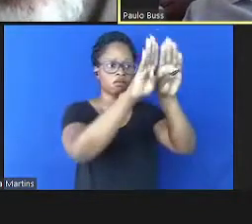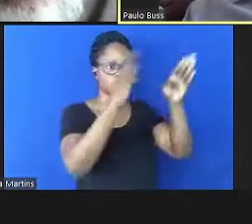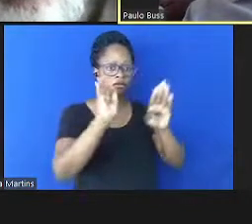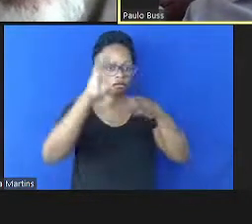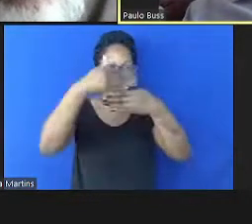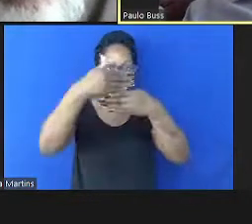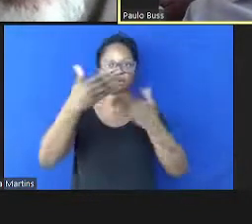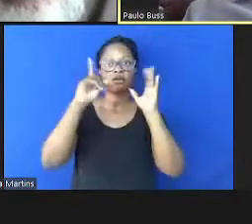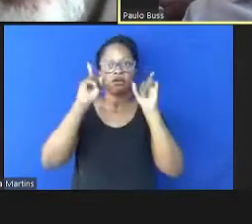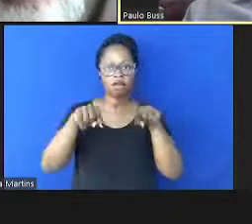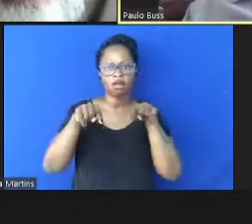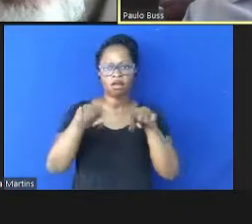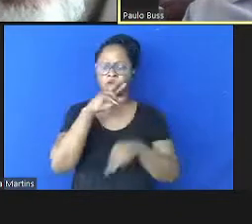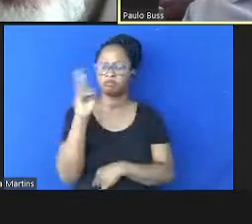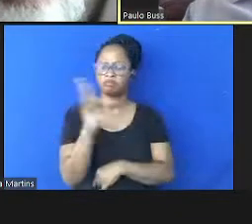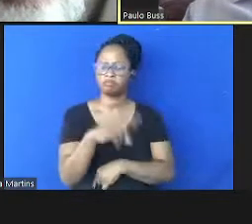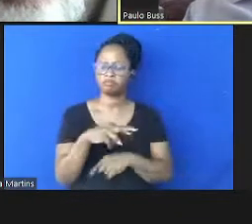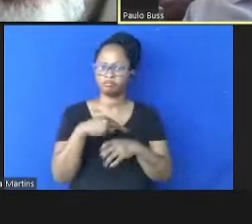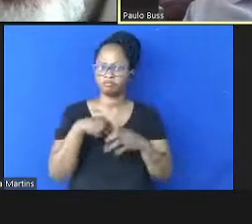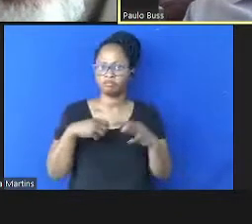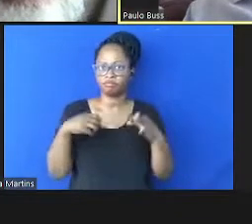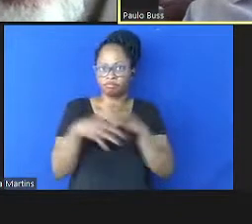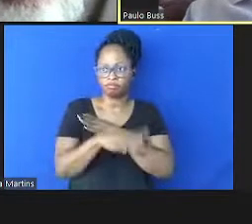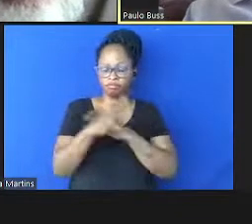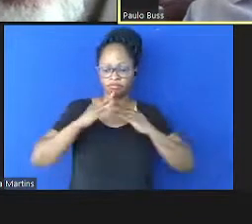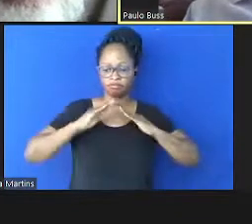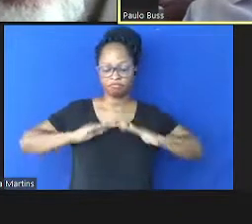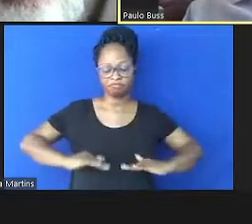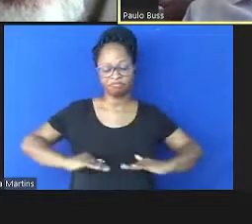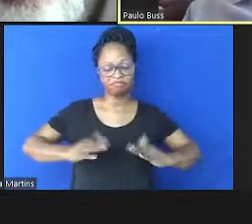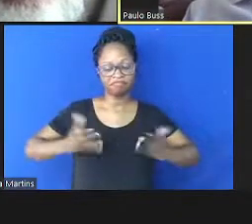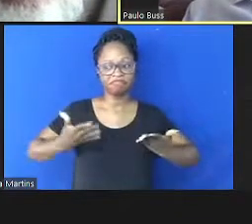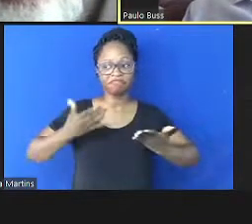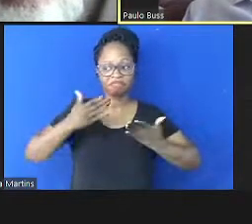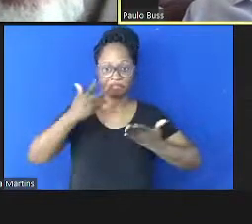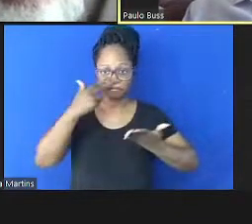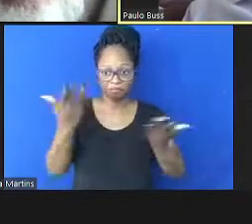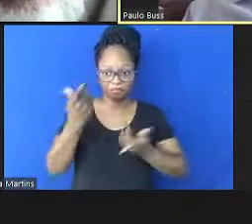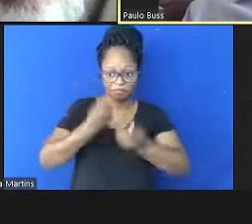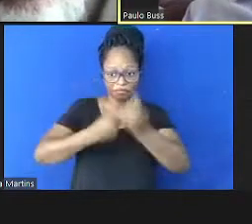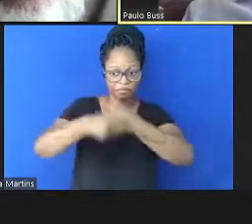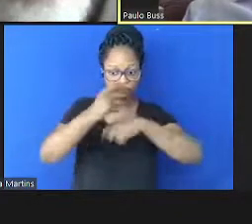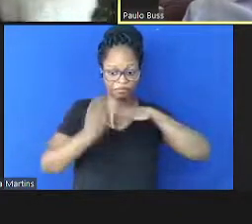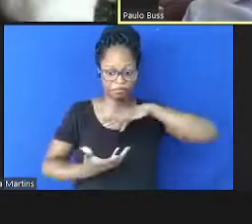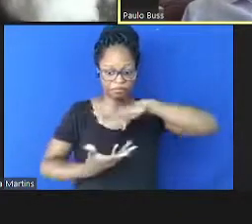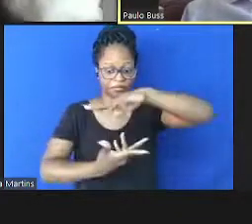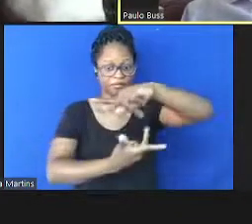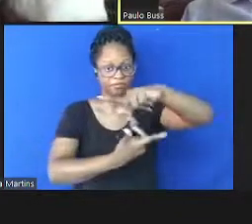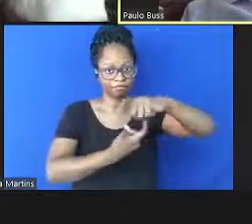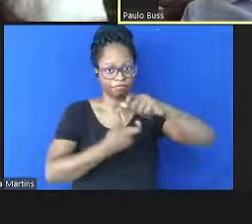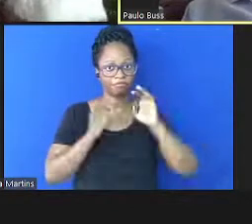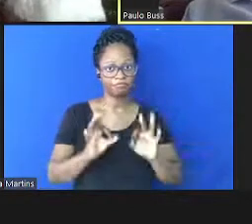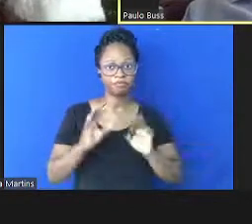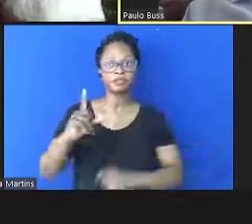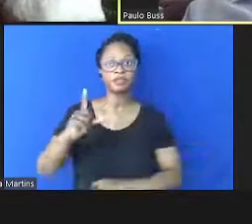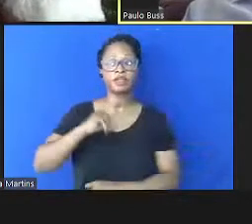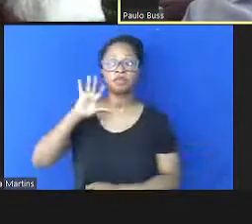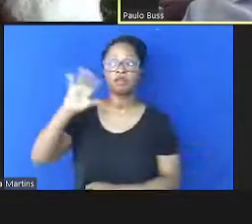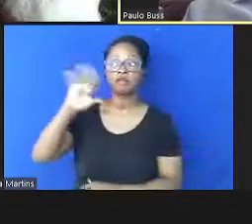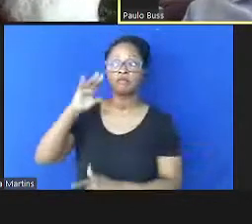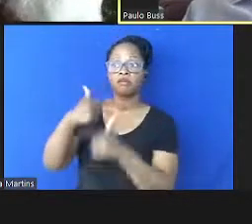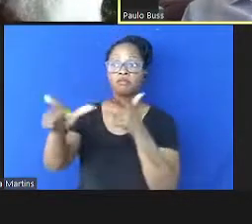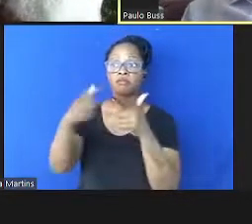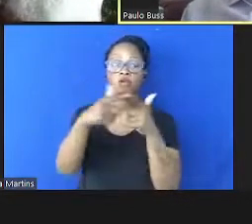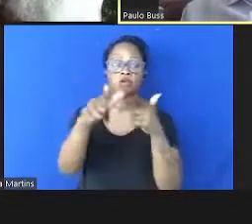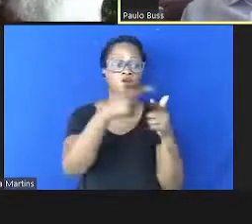é, digamos assim, a decepcionante governança global do mundo e que temos também problemas sérios,